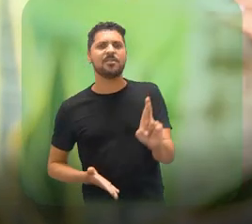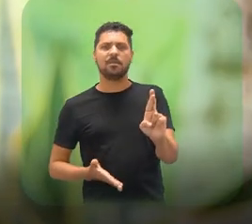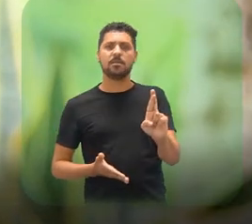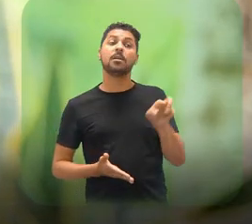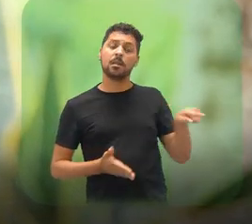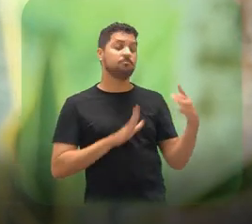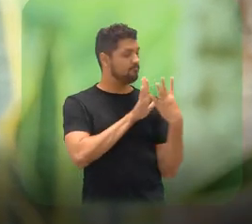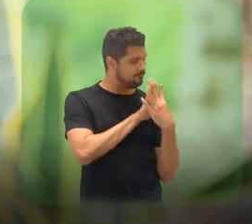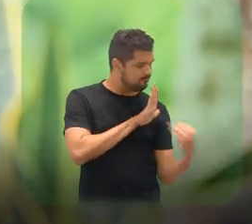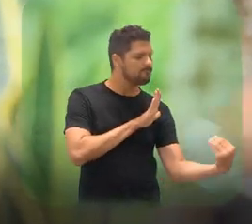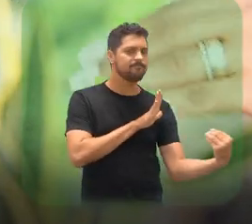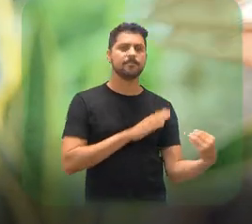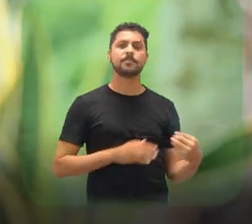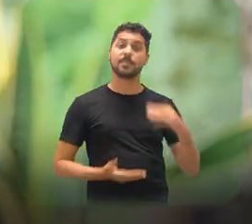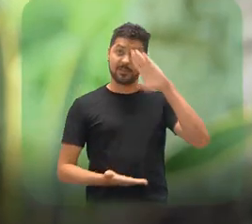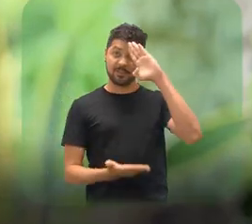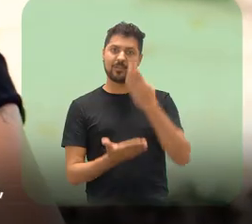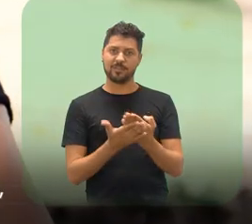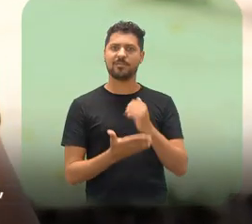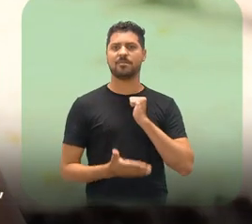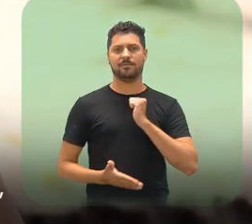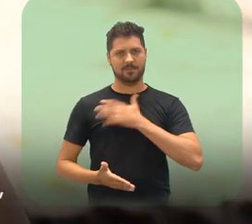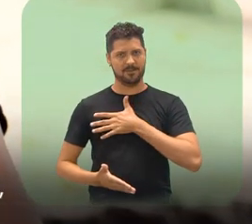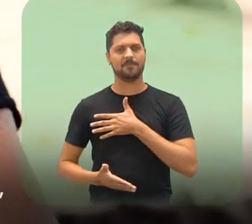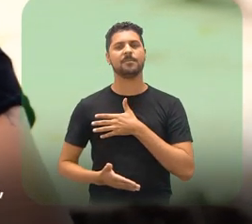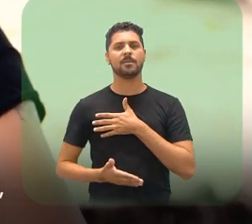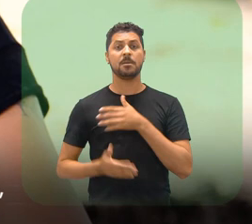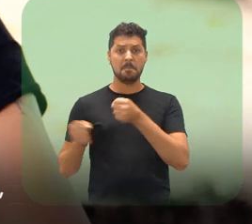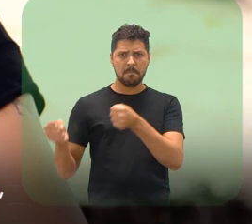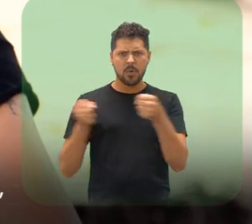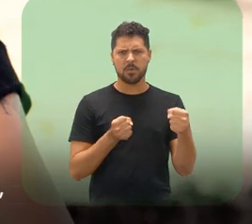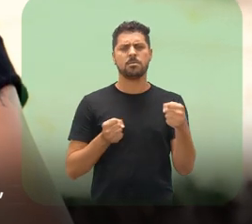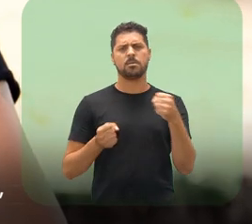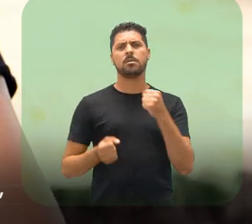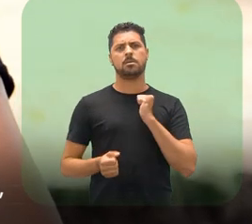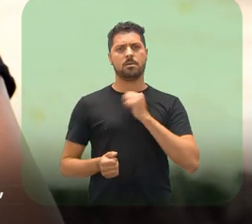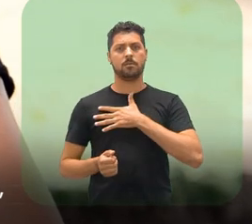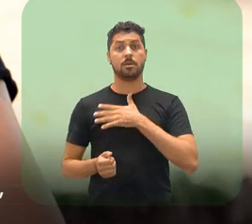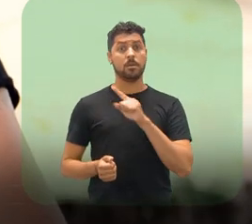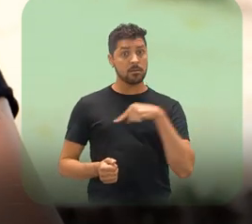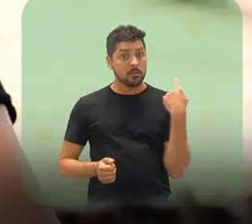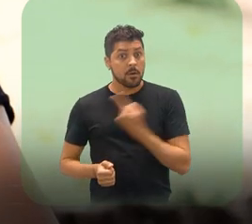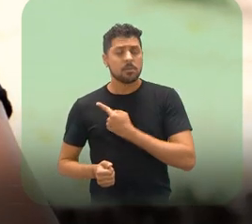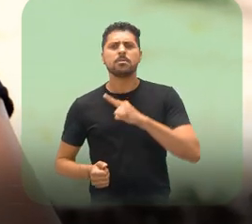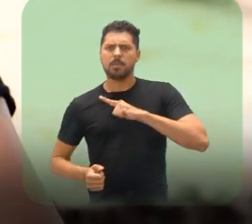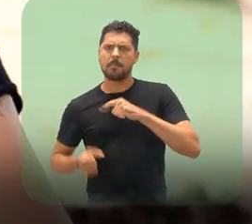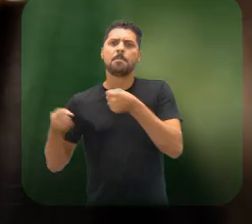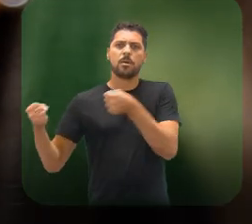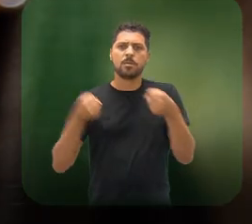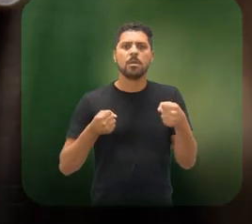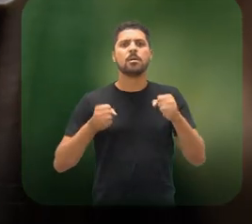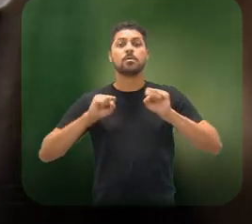de representatividade, e que ele possa se espelhar nisso. Eu acredito muito nessa instituição, no poder dessa instituição, no poder que a gente